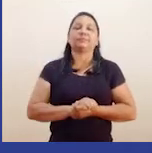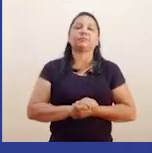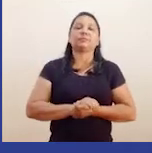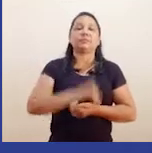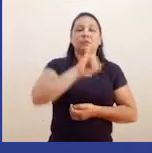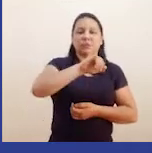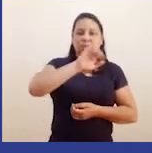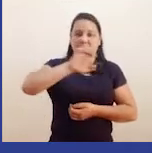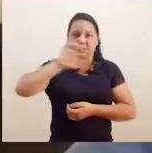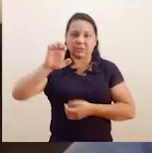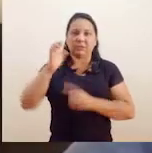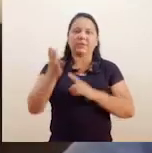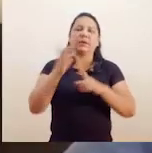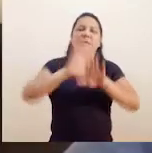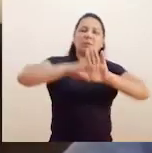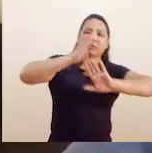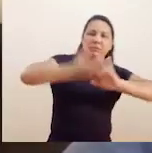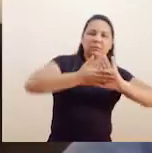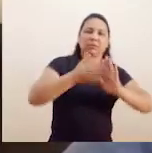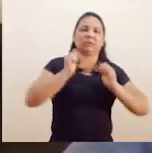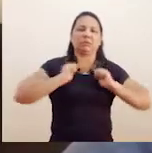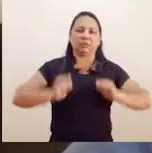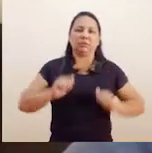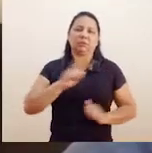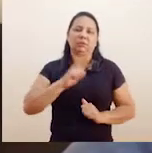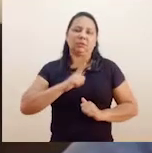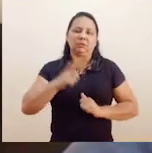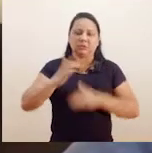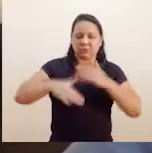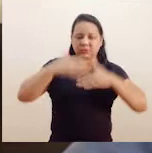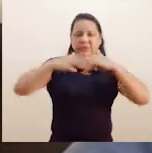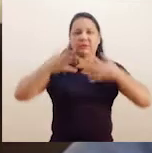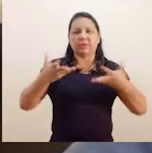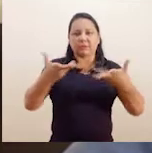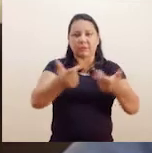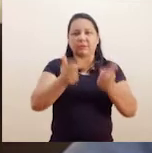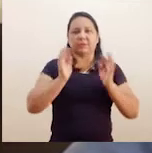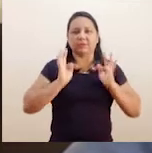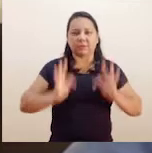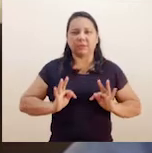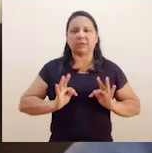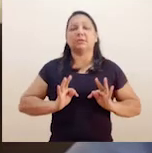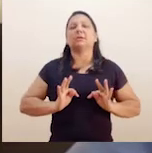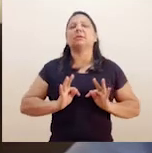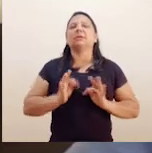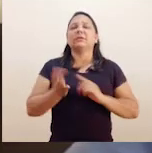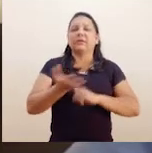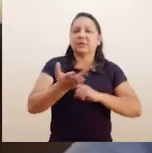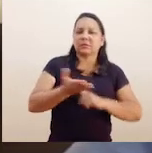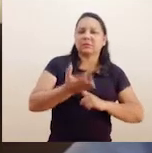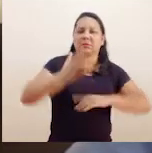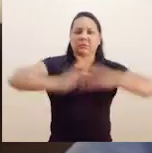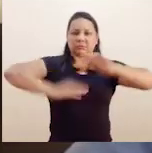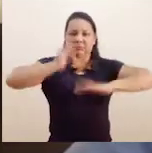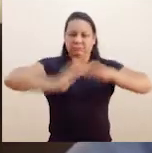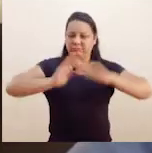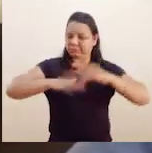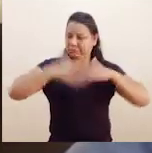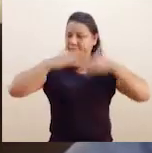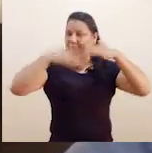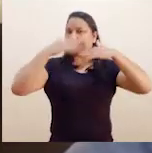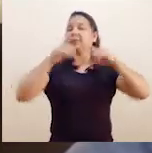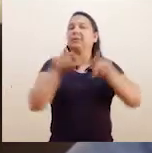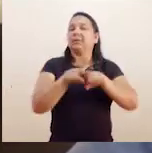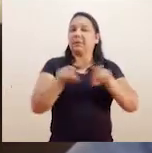com membros do Instituto. O I3E nos abre oportunidades de desenvolver habilidades técnicas interpessoais que